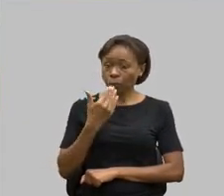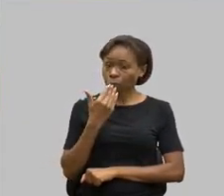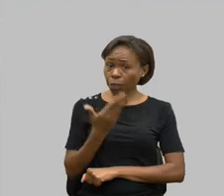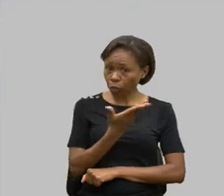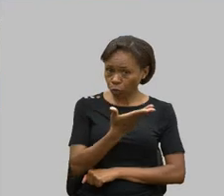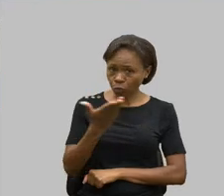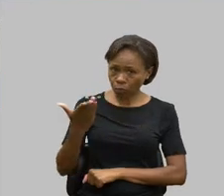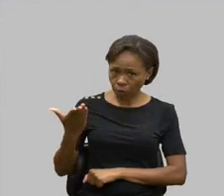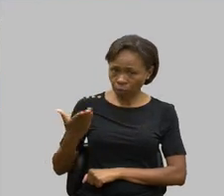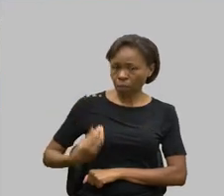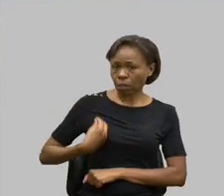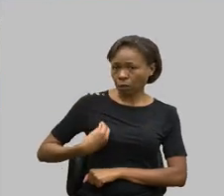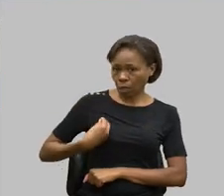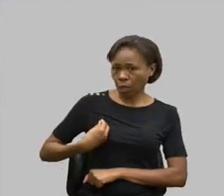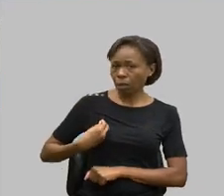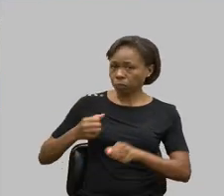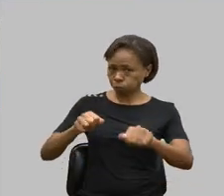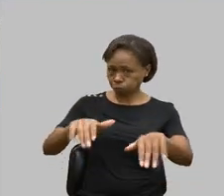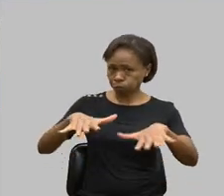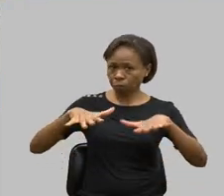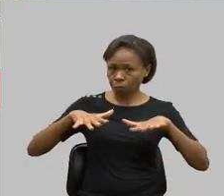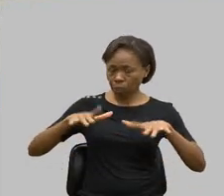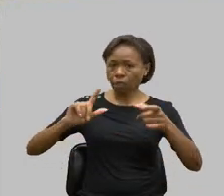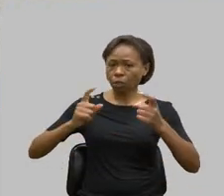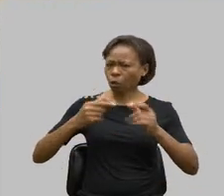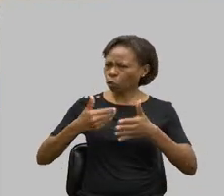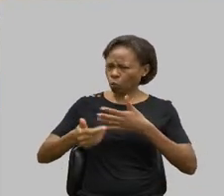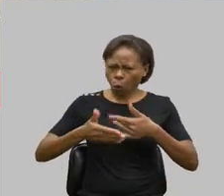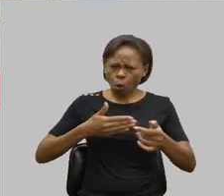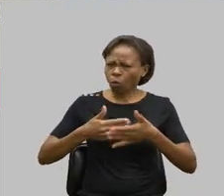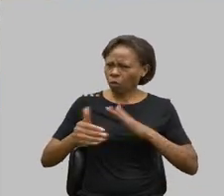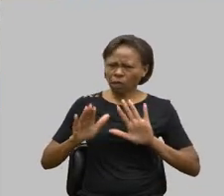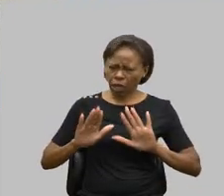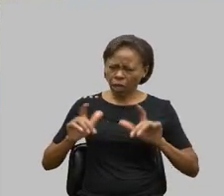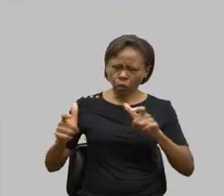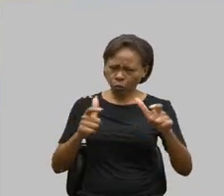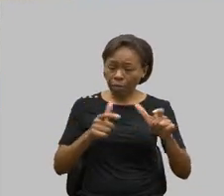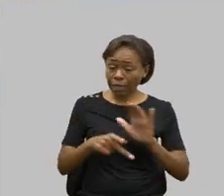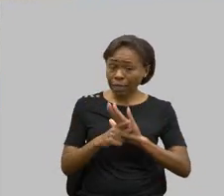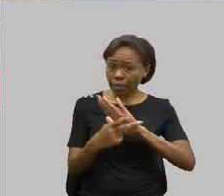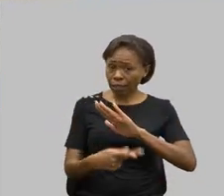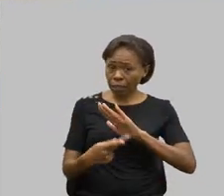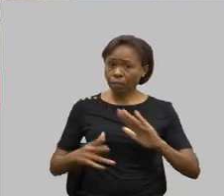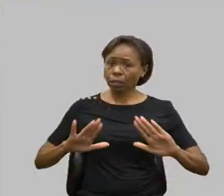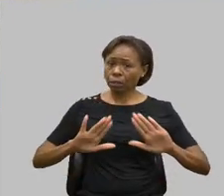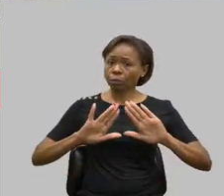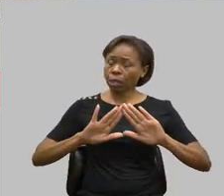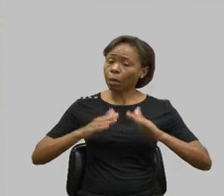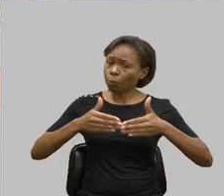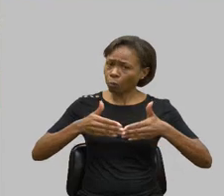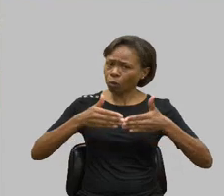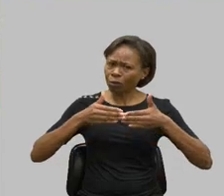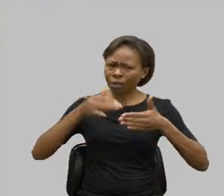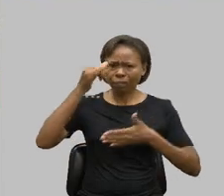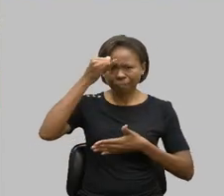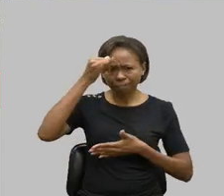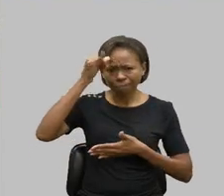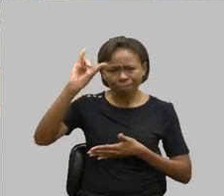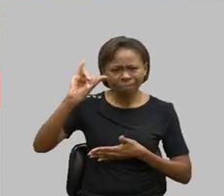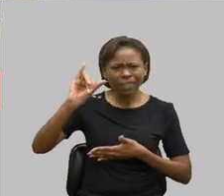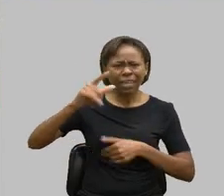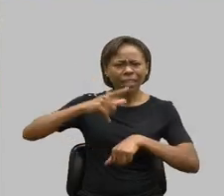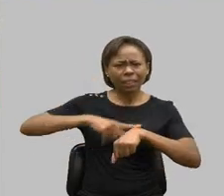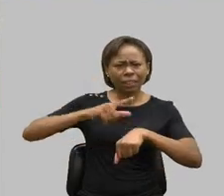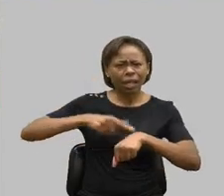participantes de reuniões e eventos de qualquer natureza, promovidos por esta Casa, que evitem em seus pronunciamentos